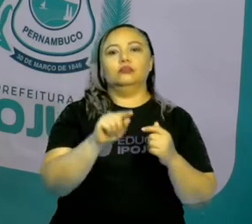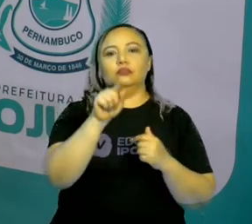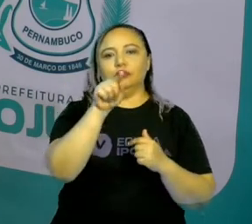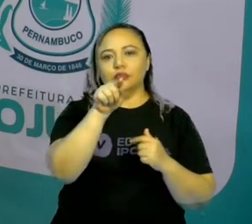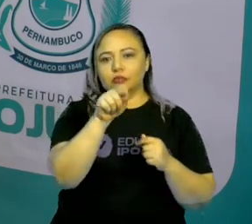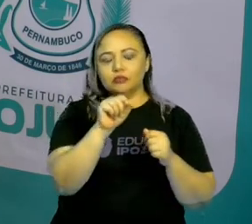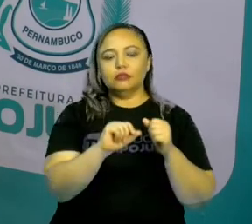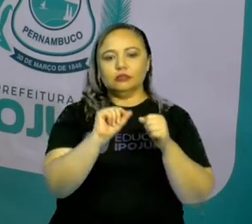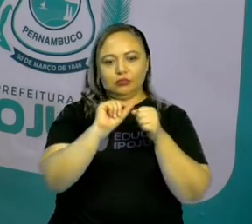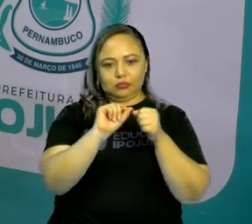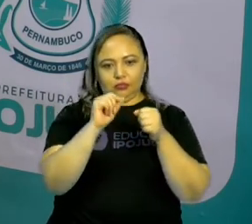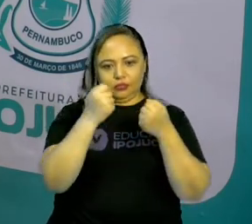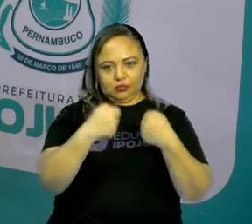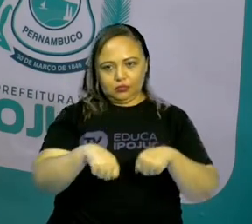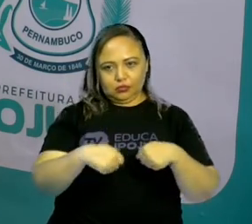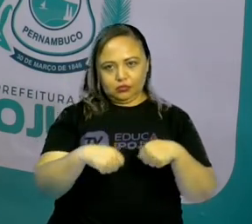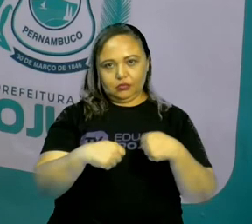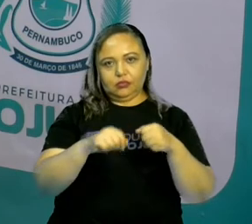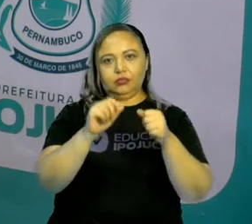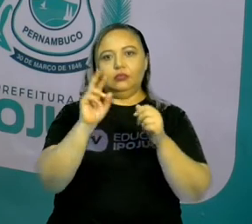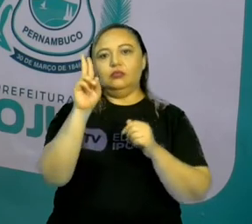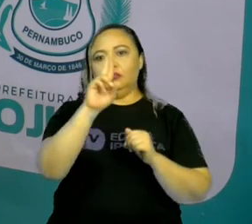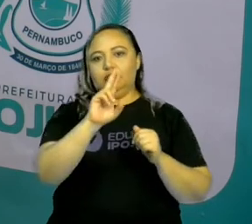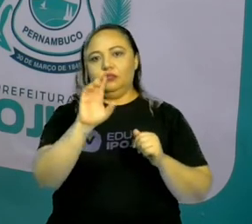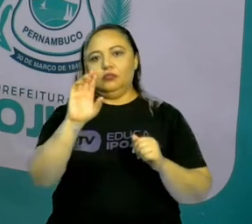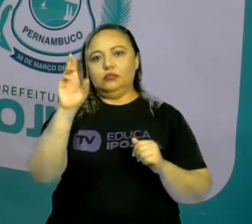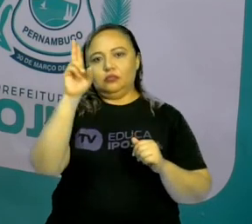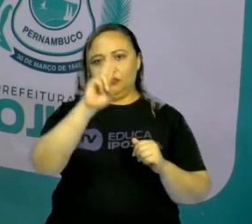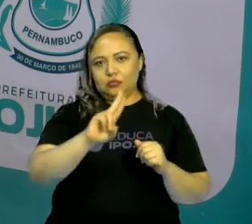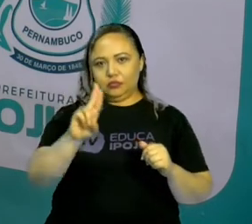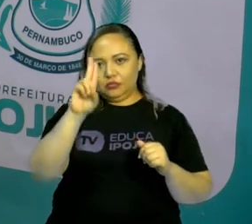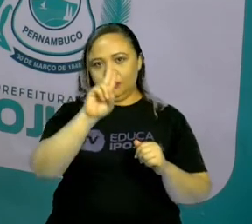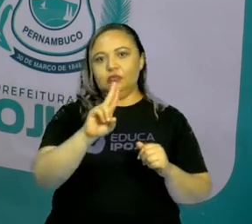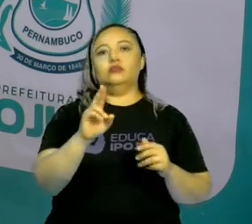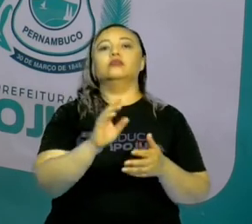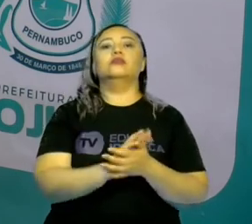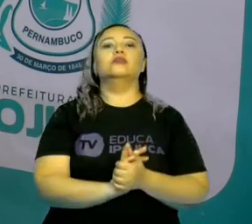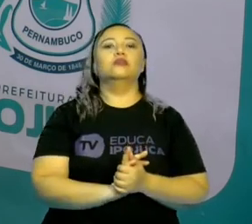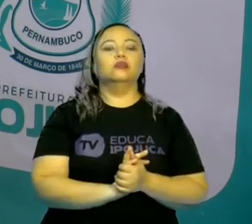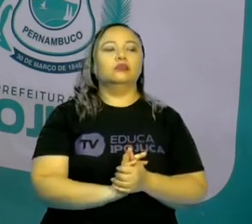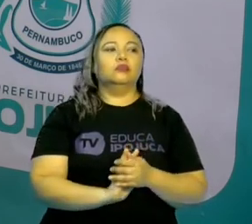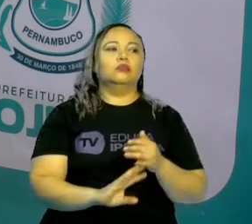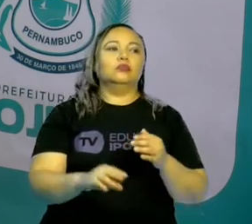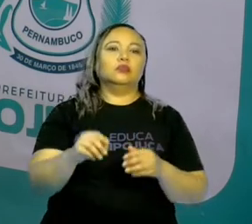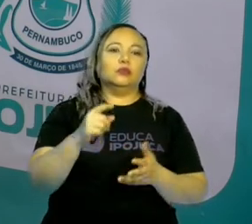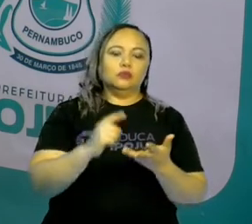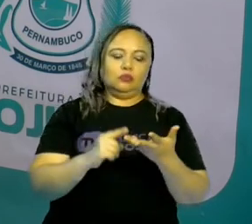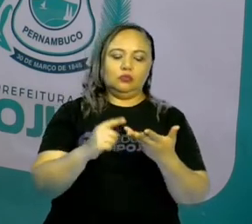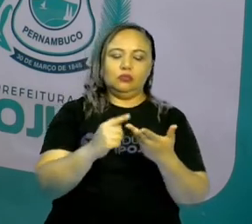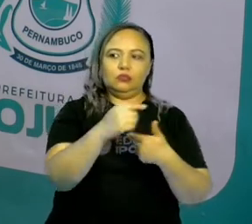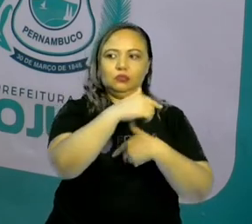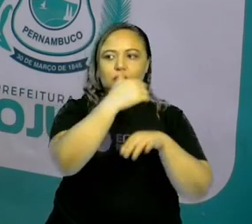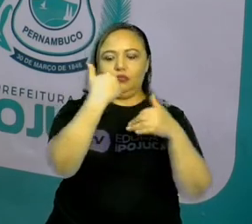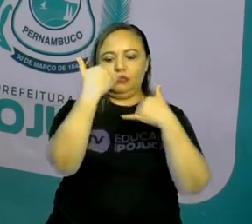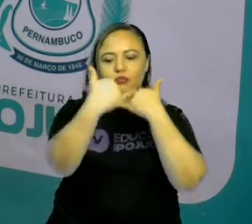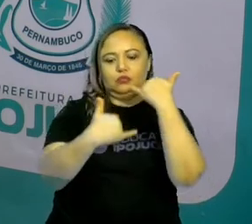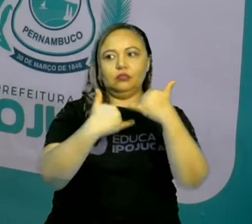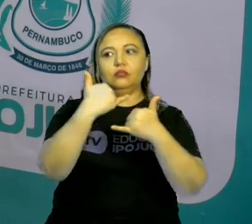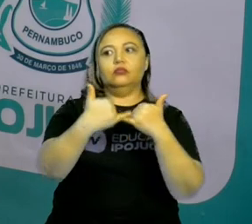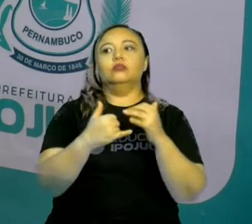que você utiliza ou, às vezes, no dia a dia, né? Recontar os brinquedos que tem, tá certo? Fazer as